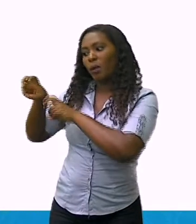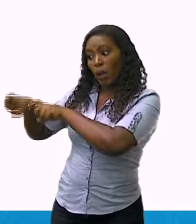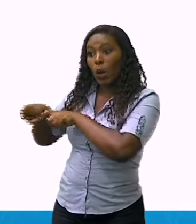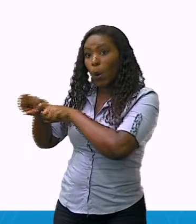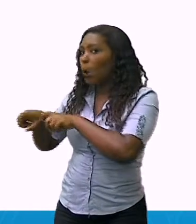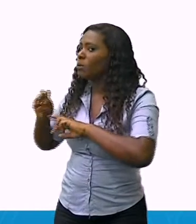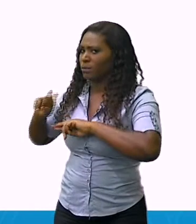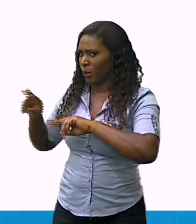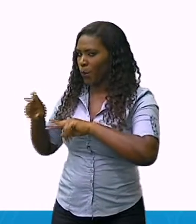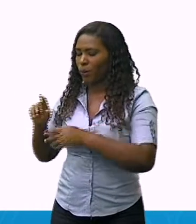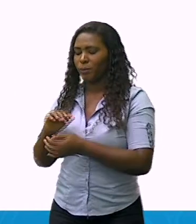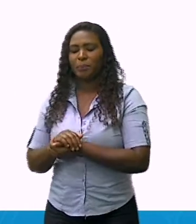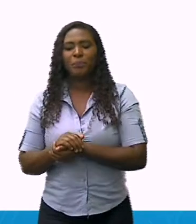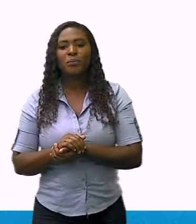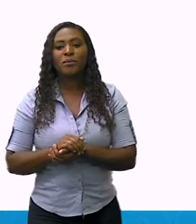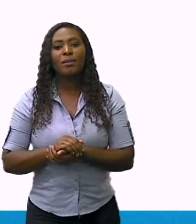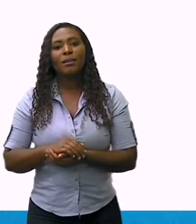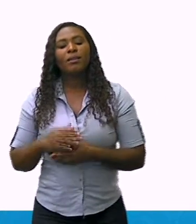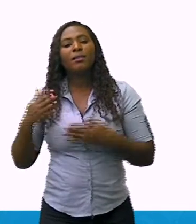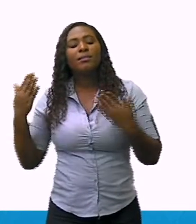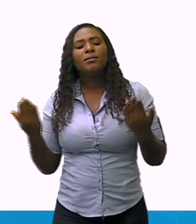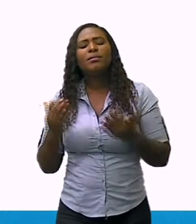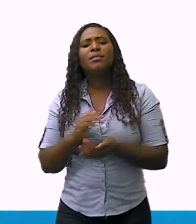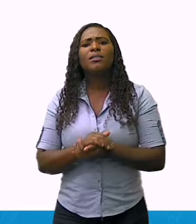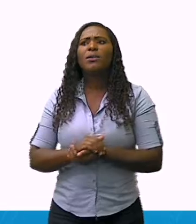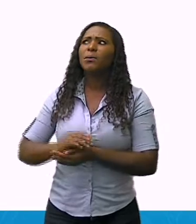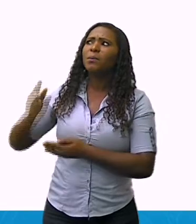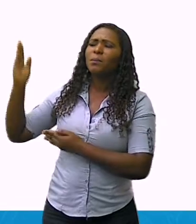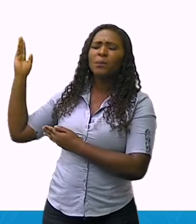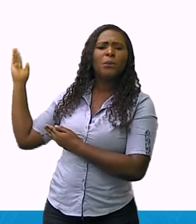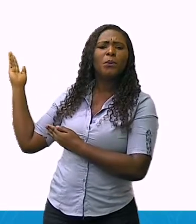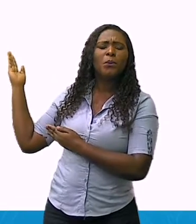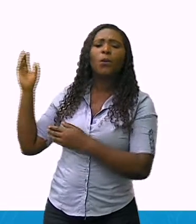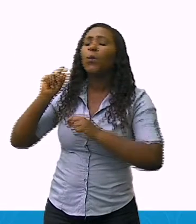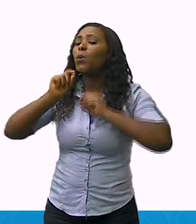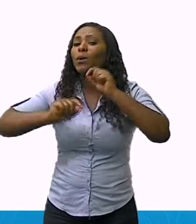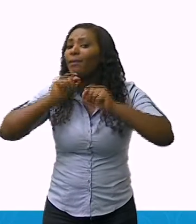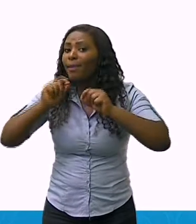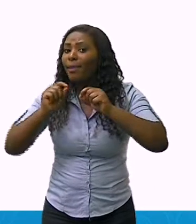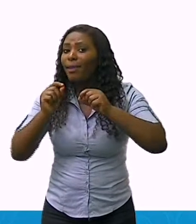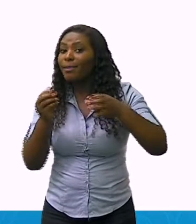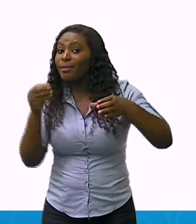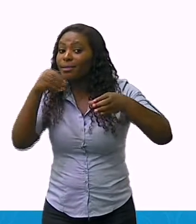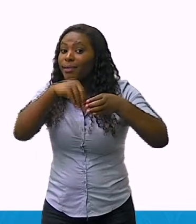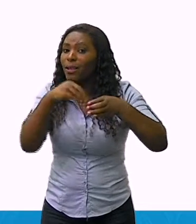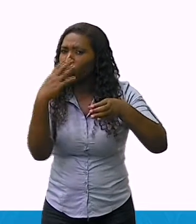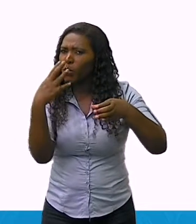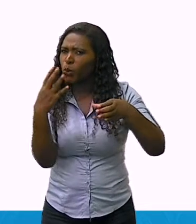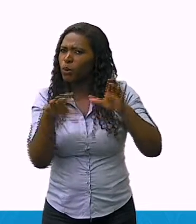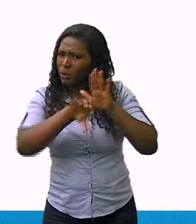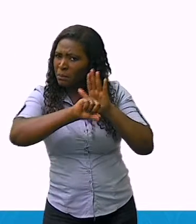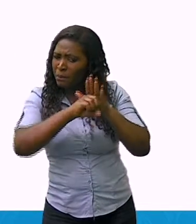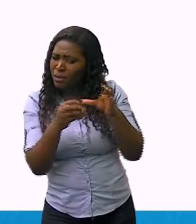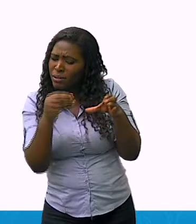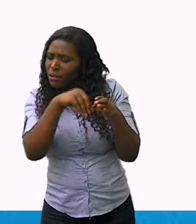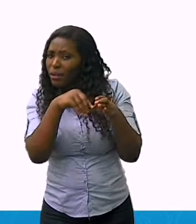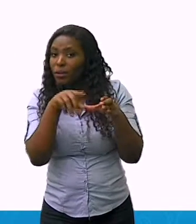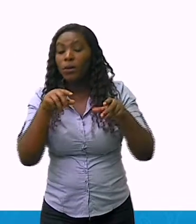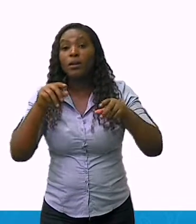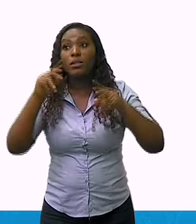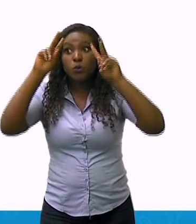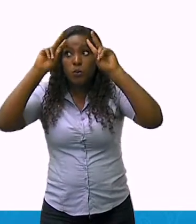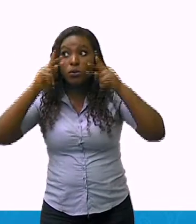Quais destes elementos foram feitos pelas pessoas? Quais nós podemos identificar?